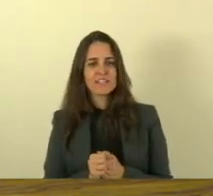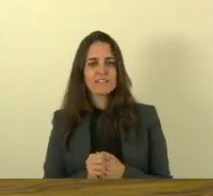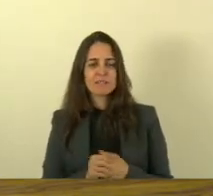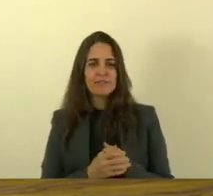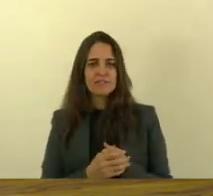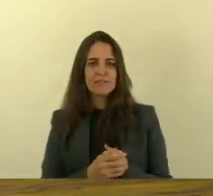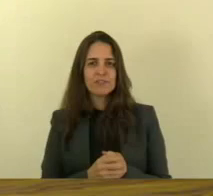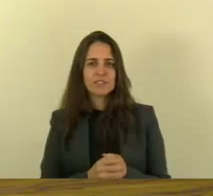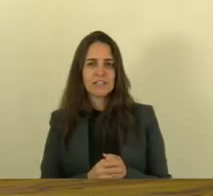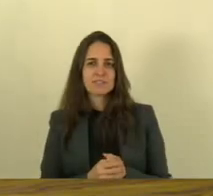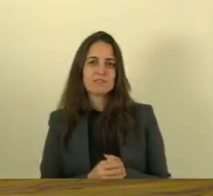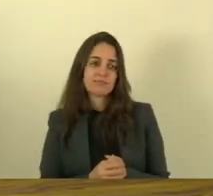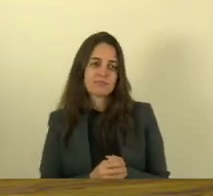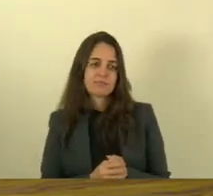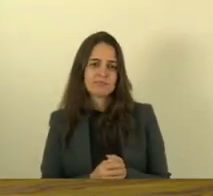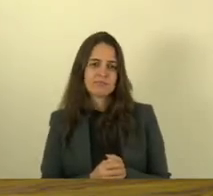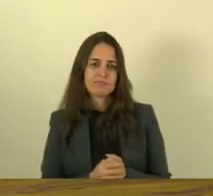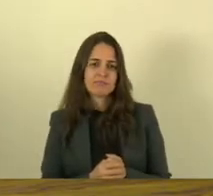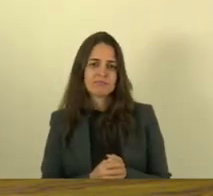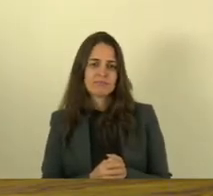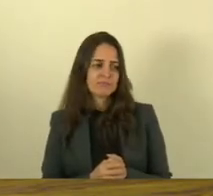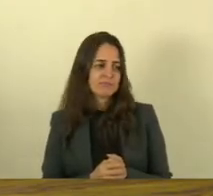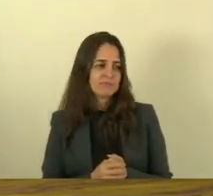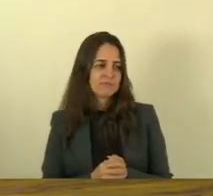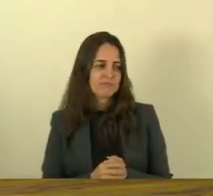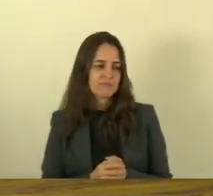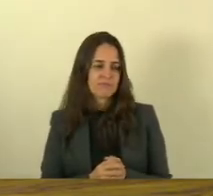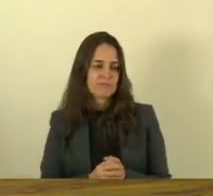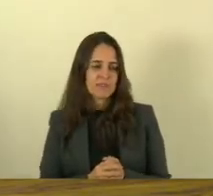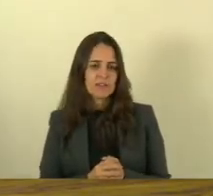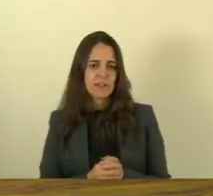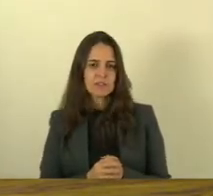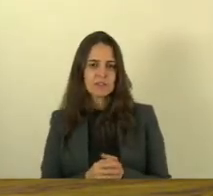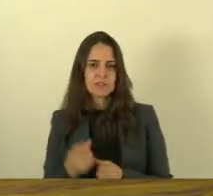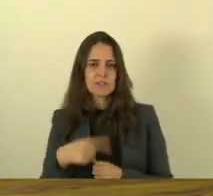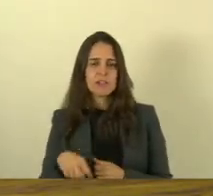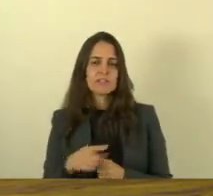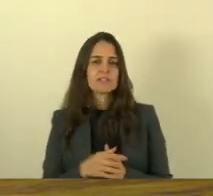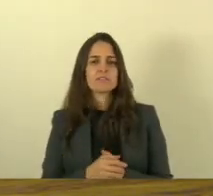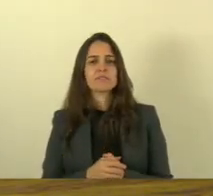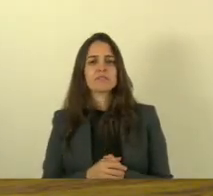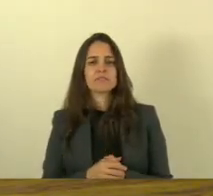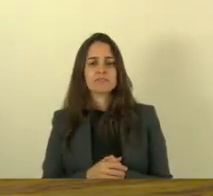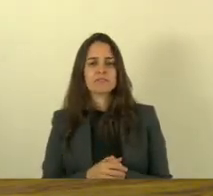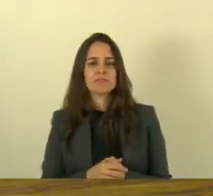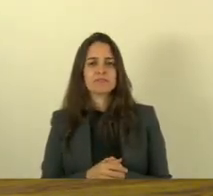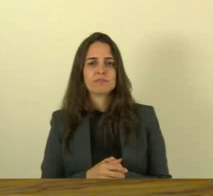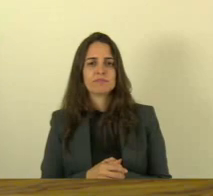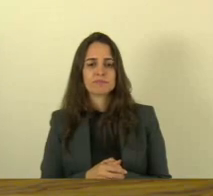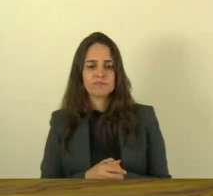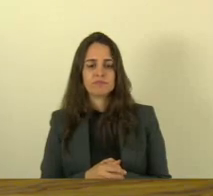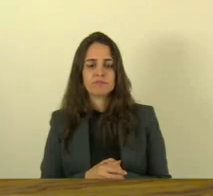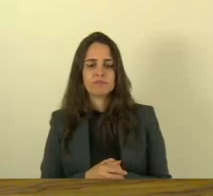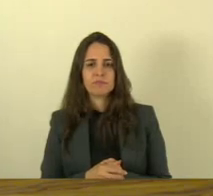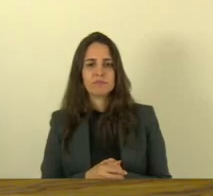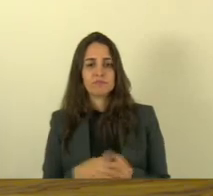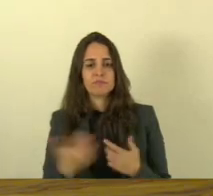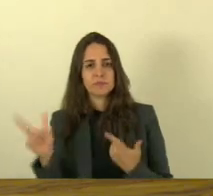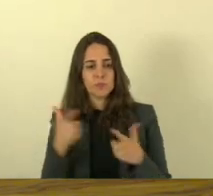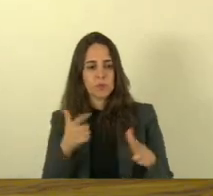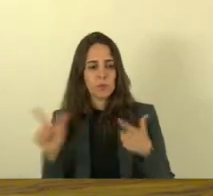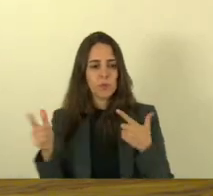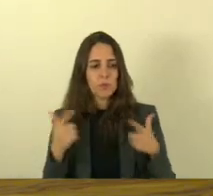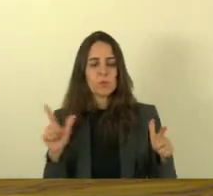aquele que fez aquele gol olímpico esqueço o nome dele meu Deus Alisson Alisson e tantos